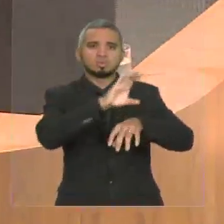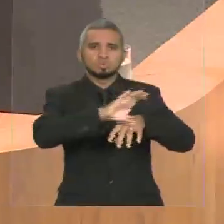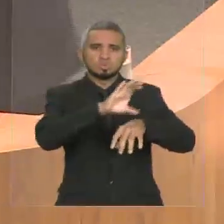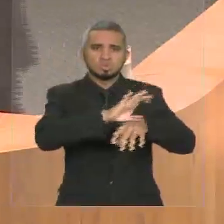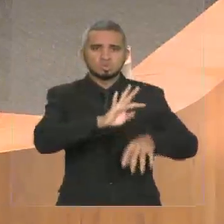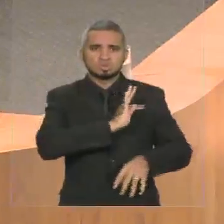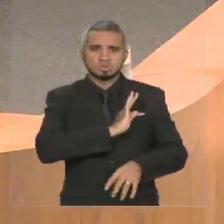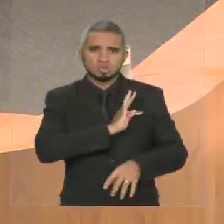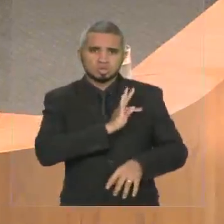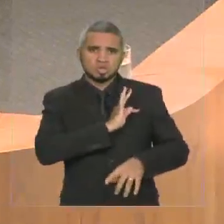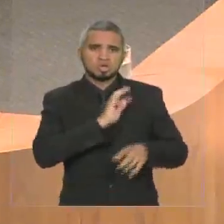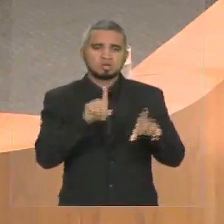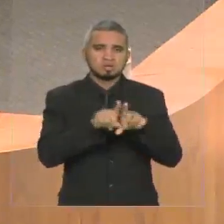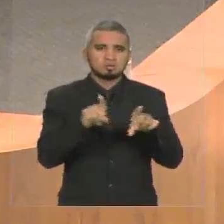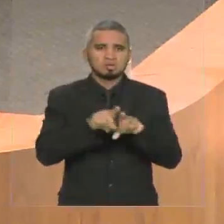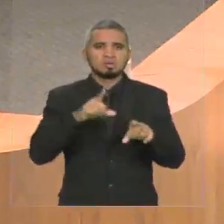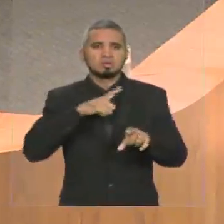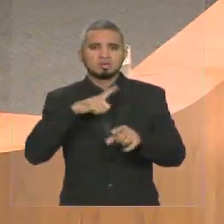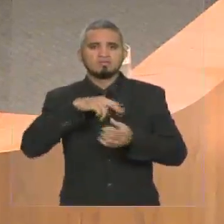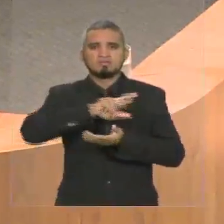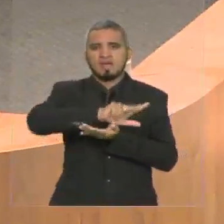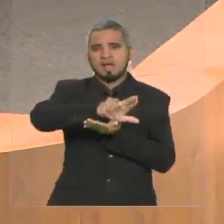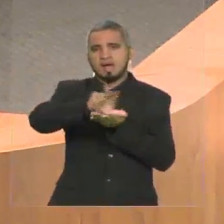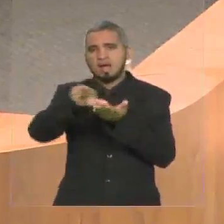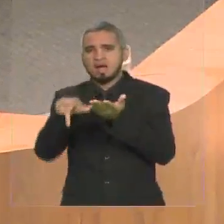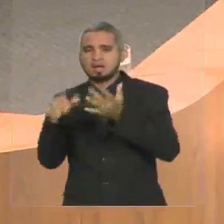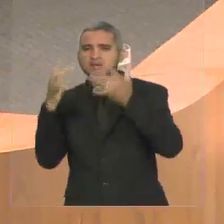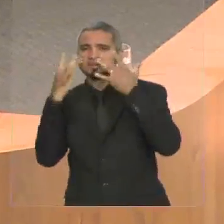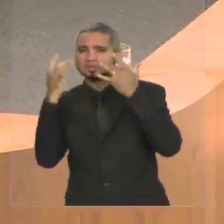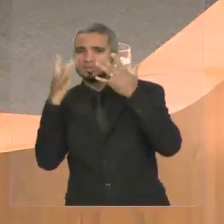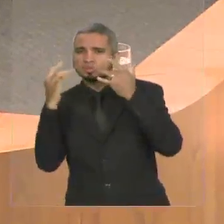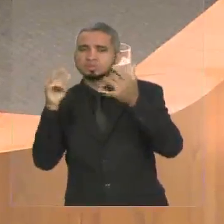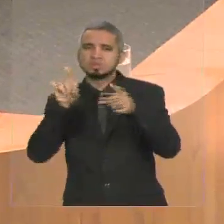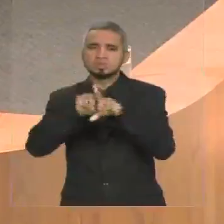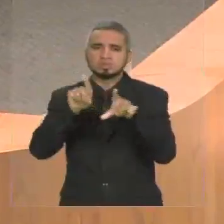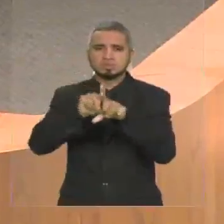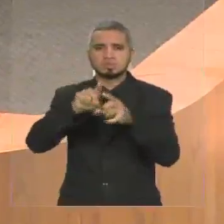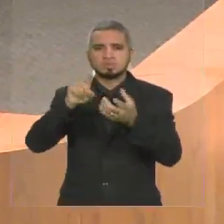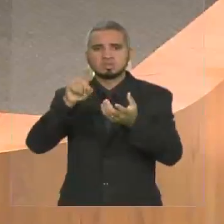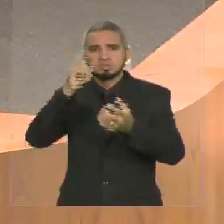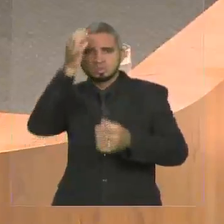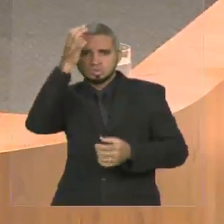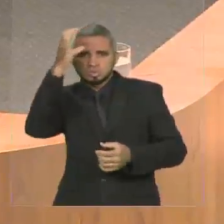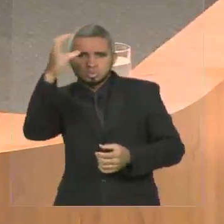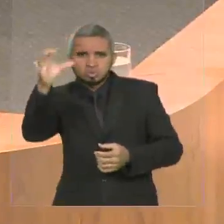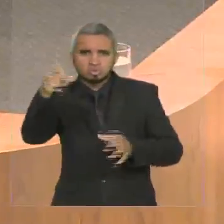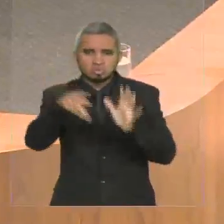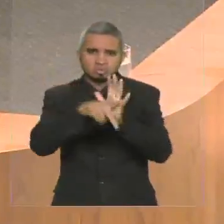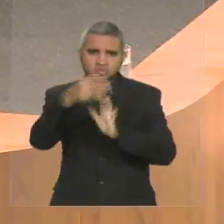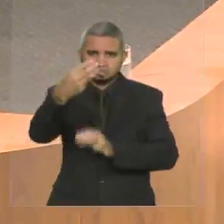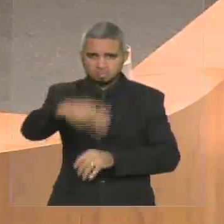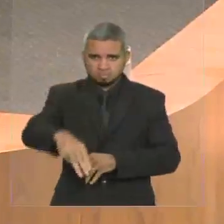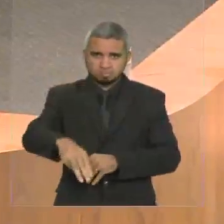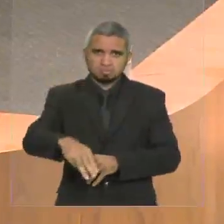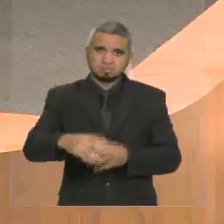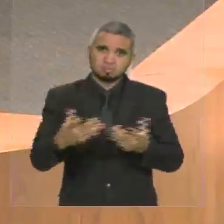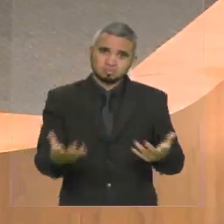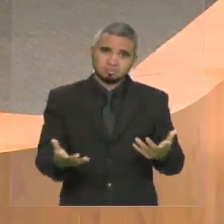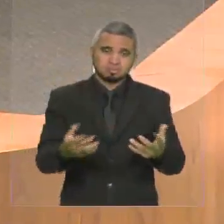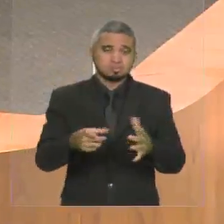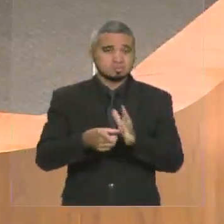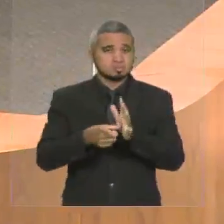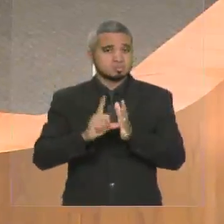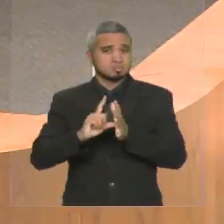culturais, enfim, coisas que a gente não imaginava em outros tempos acontecer no interior do Maranhão.